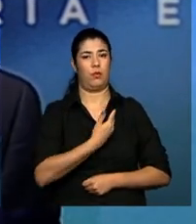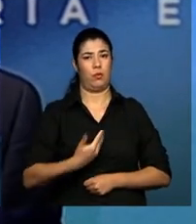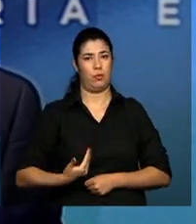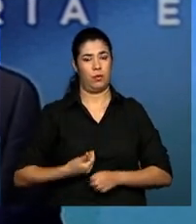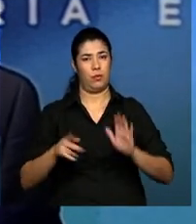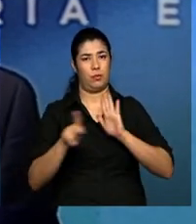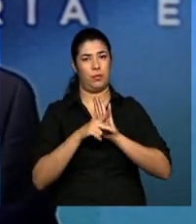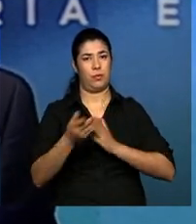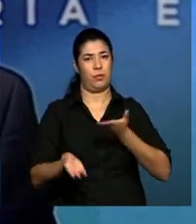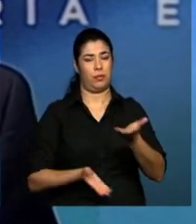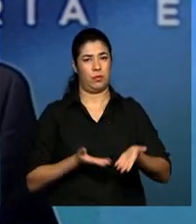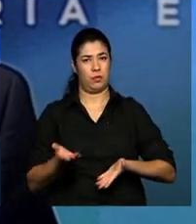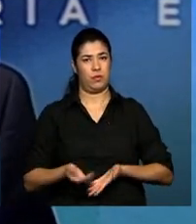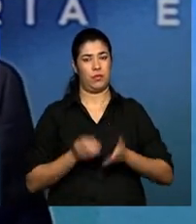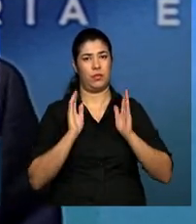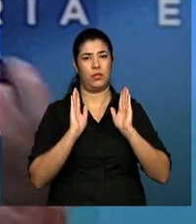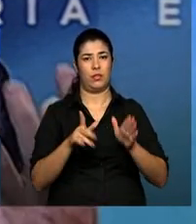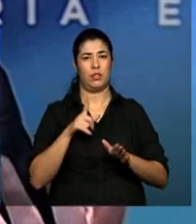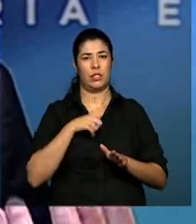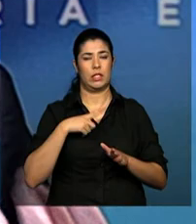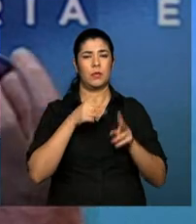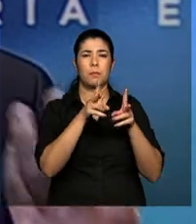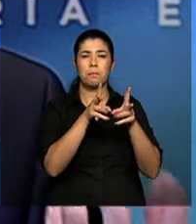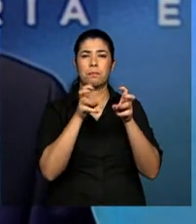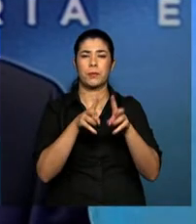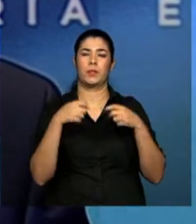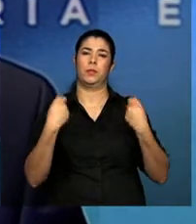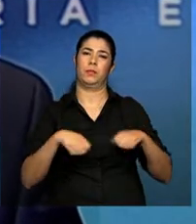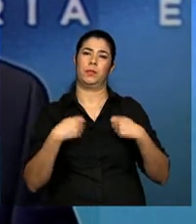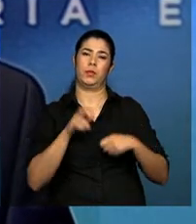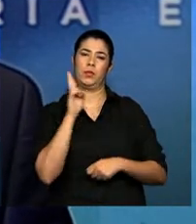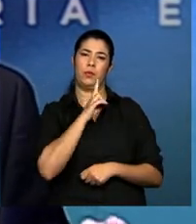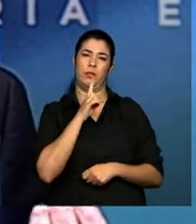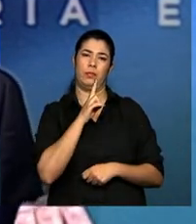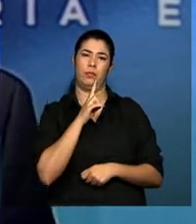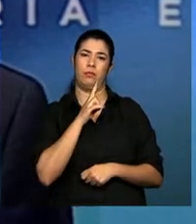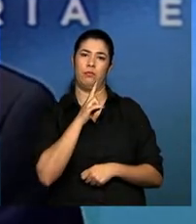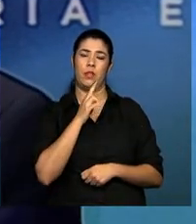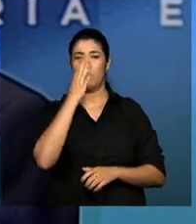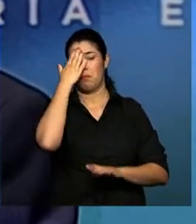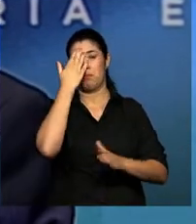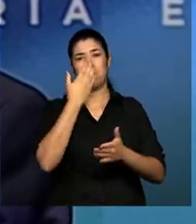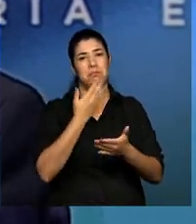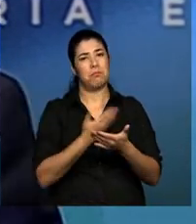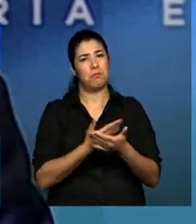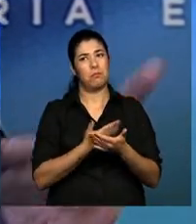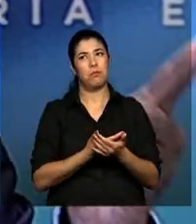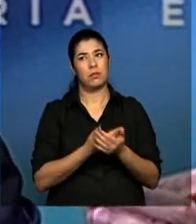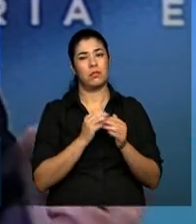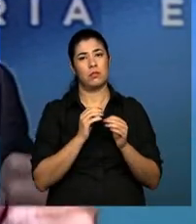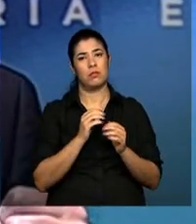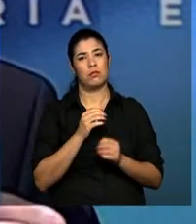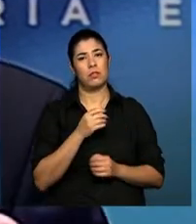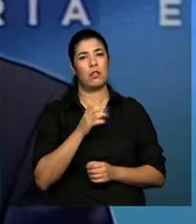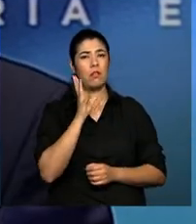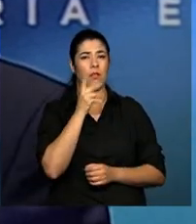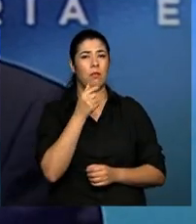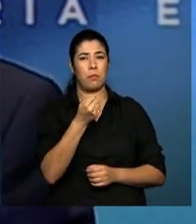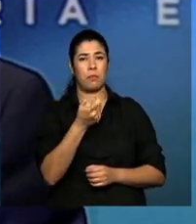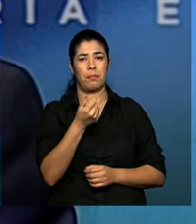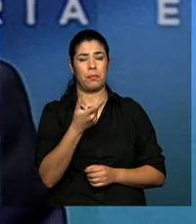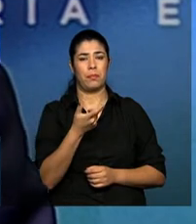tem sido uma percepção de necessidade. Portanto, eu não acredito que deverá demorar muito. Vou dar um exemplo.